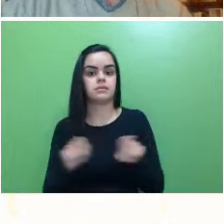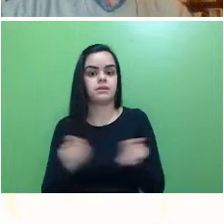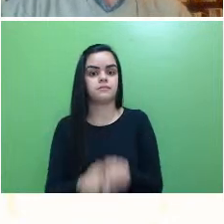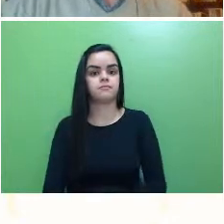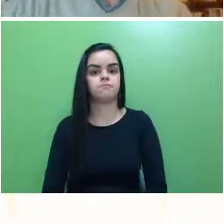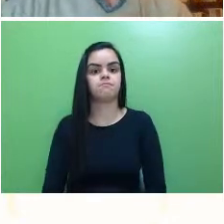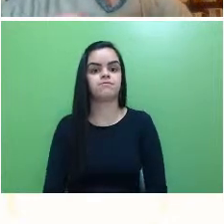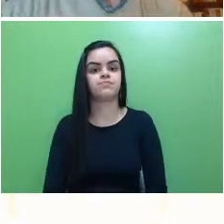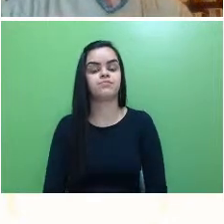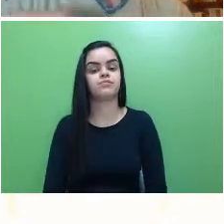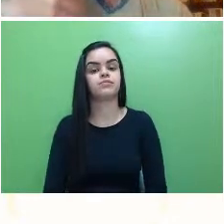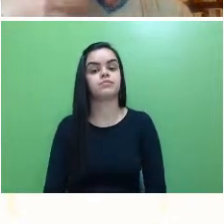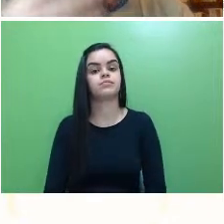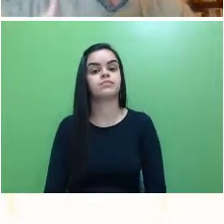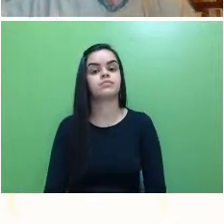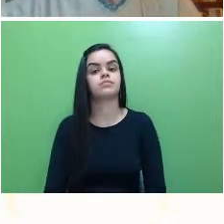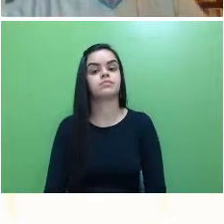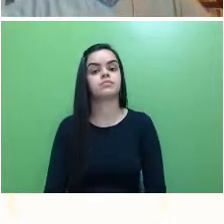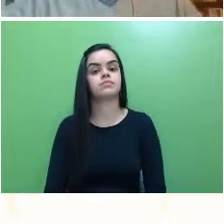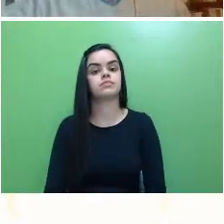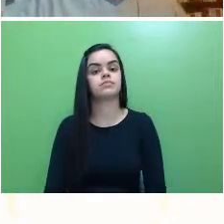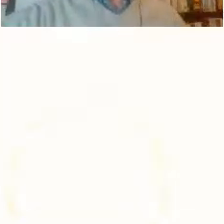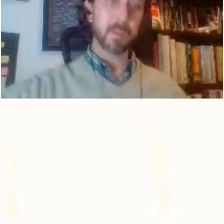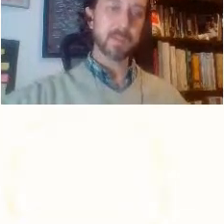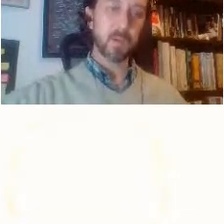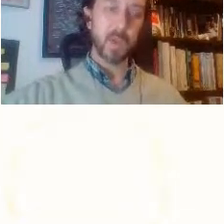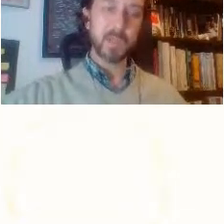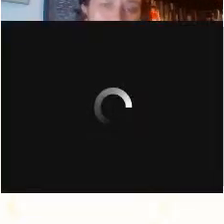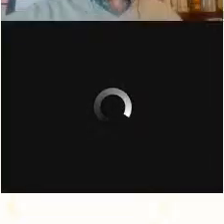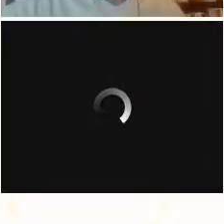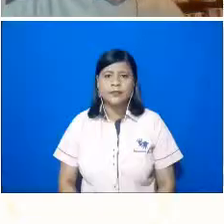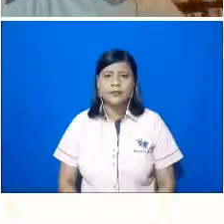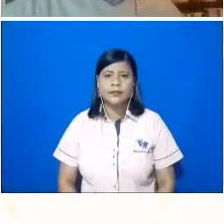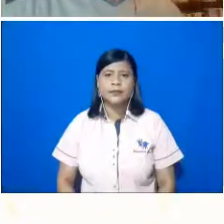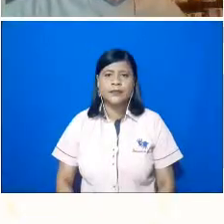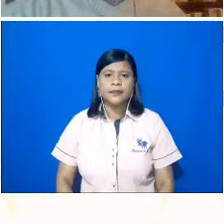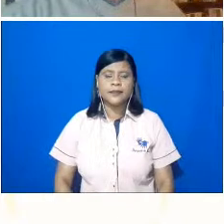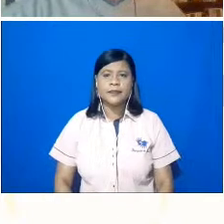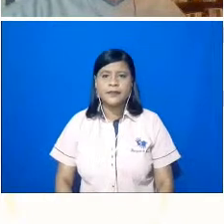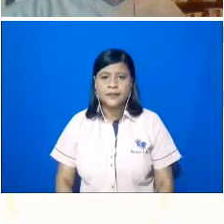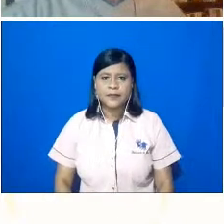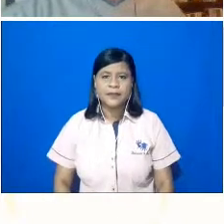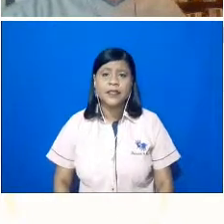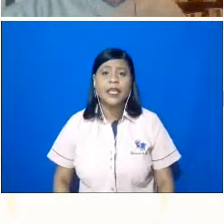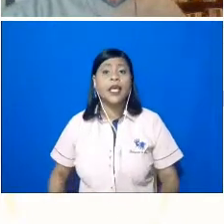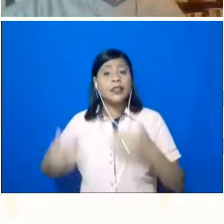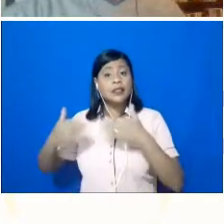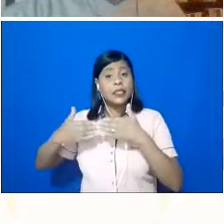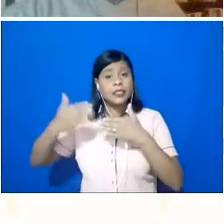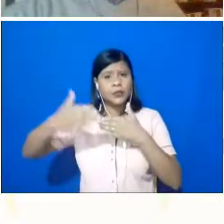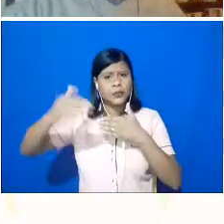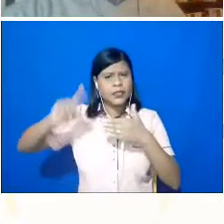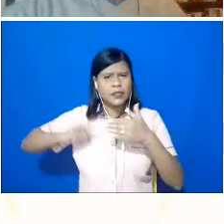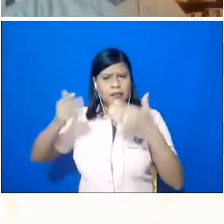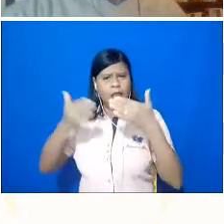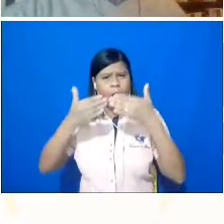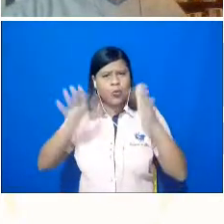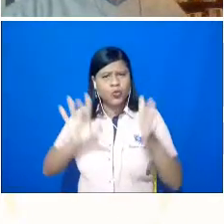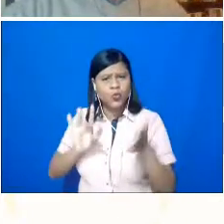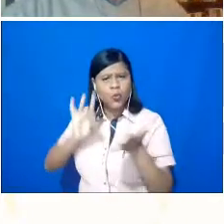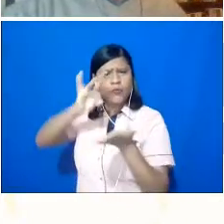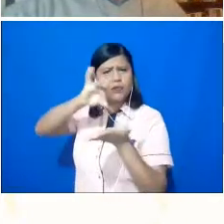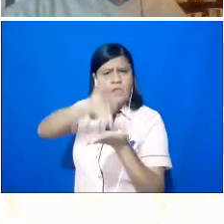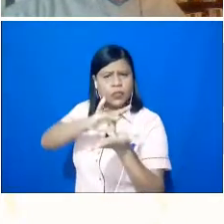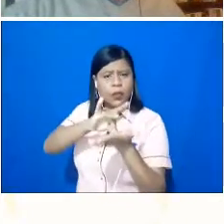ponto foi que, na sequência, a gente teve a abertura oficial com o